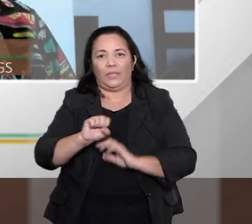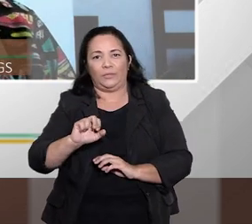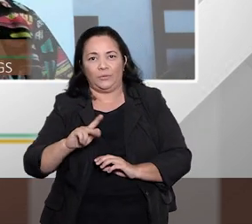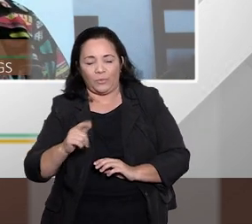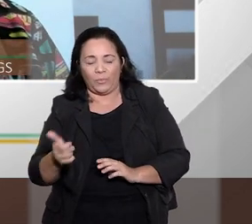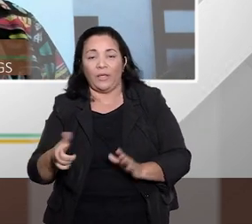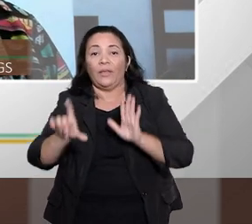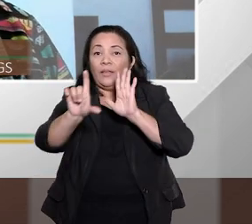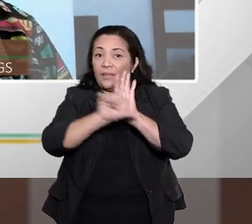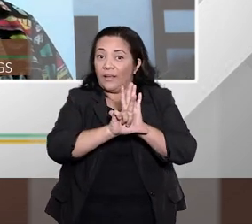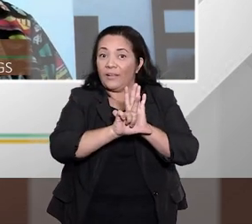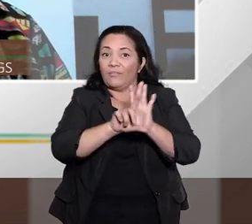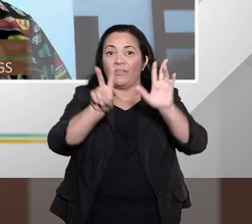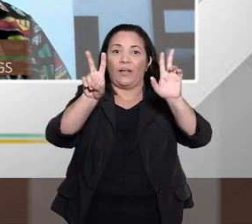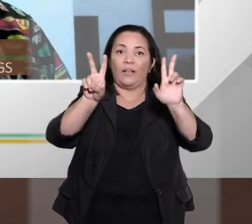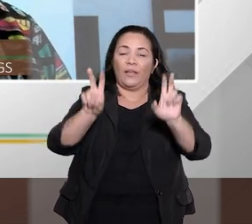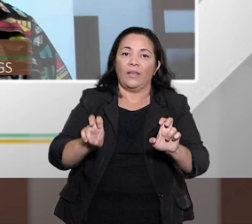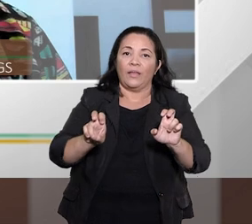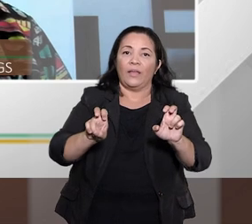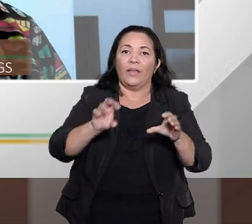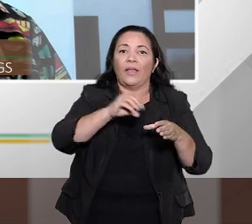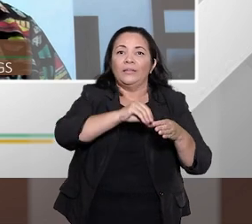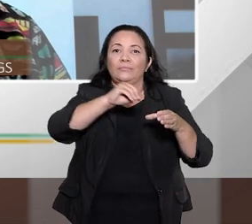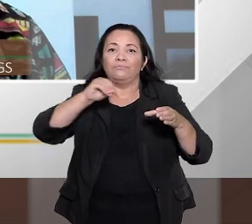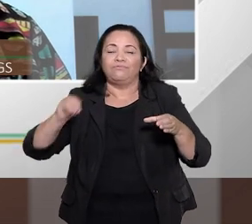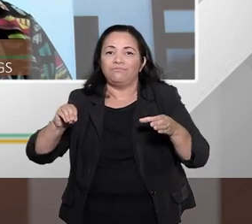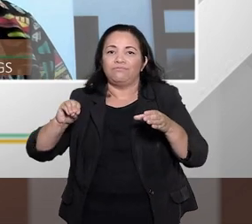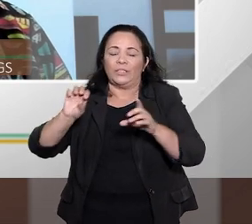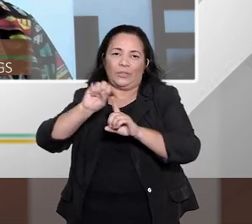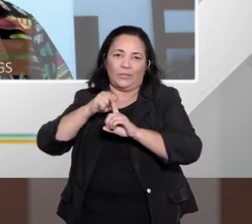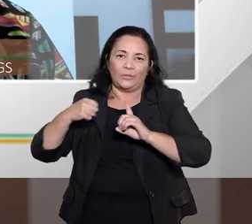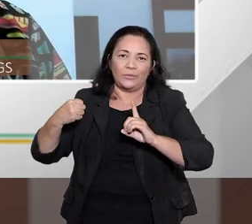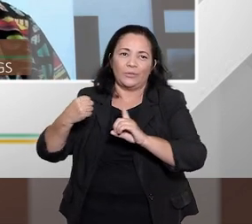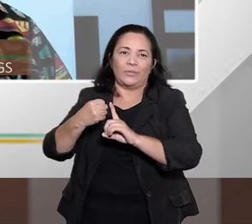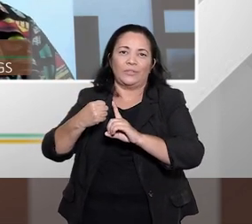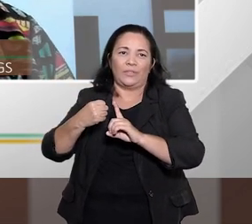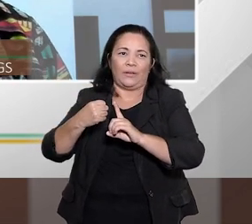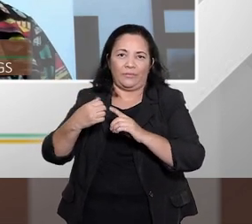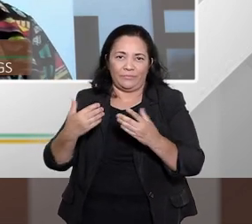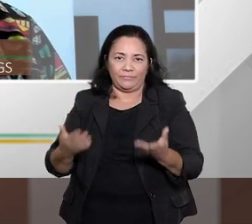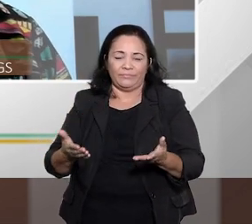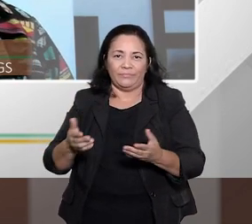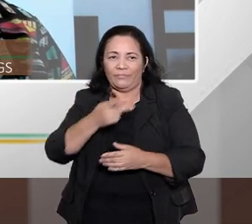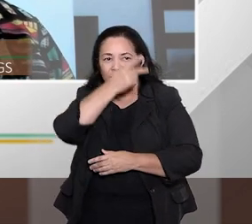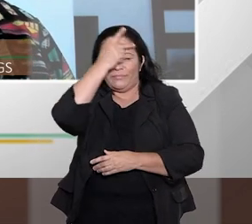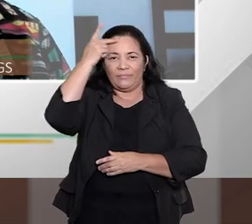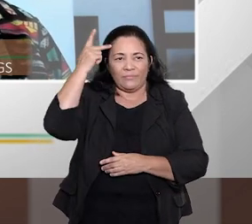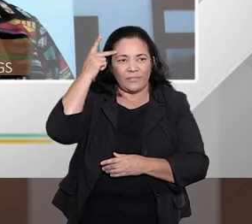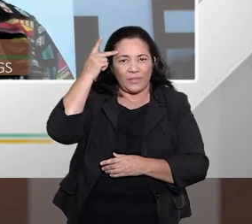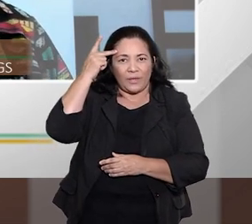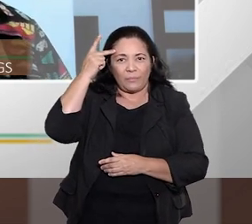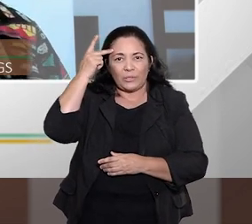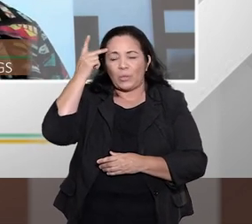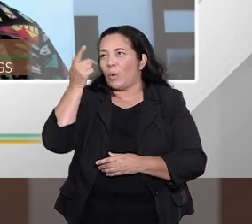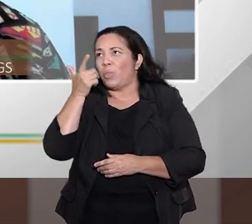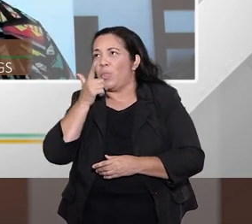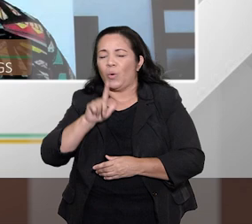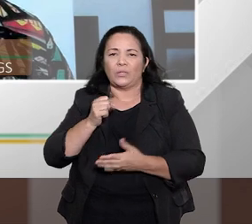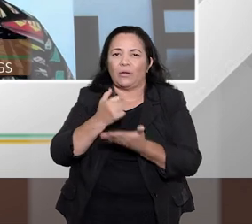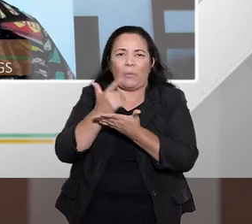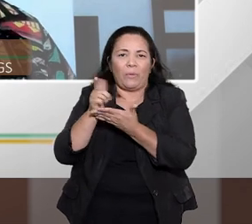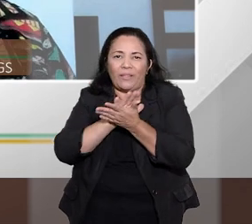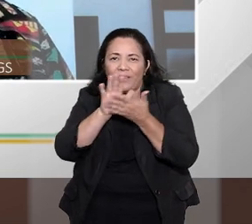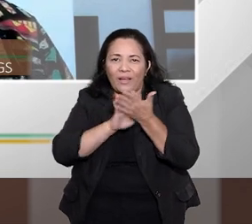a própria lei chama de exclusão social, que é o nome sujo, a pessoa não pode ser mais consumidora,